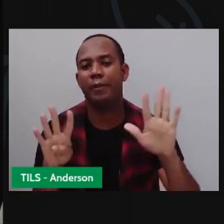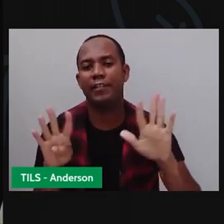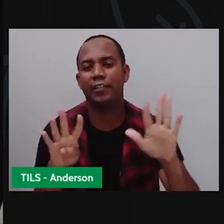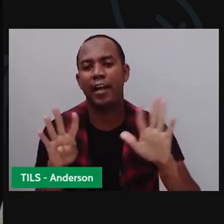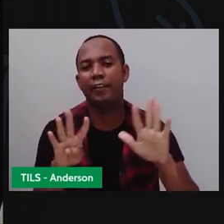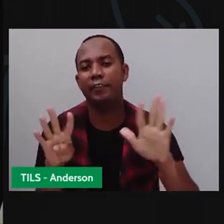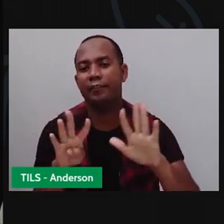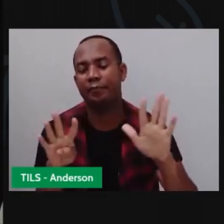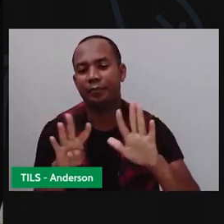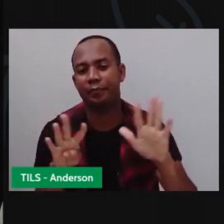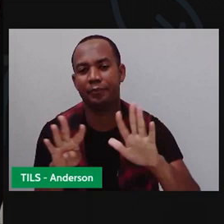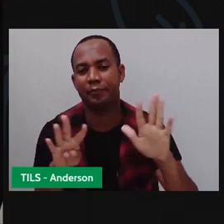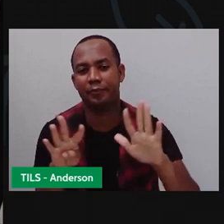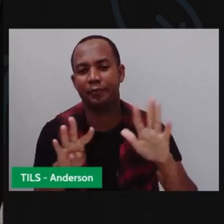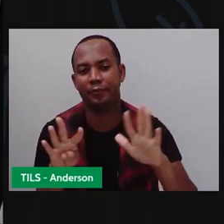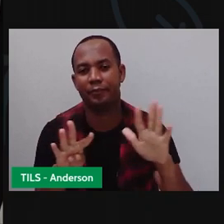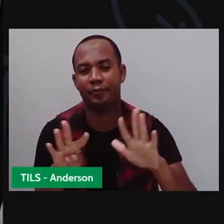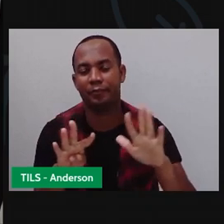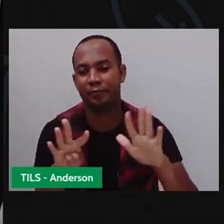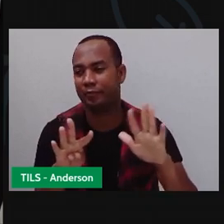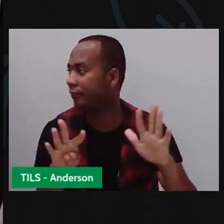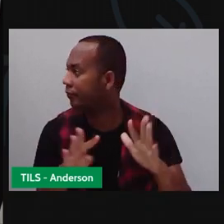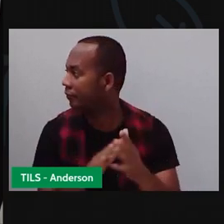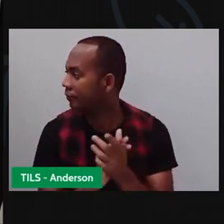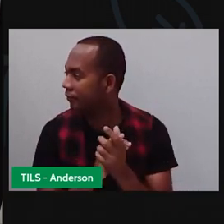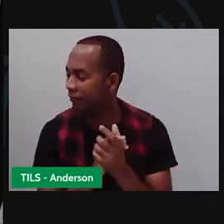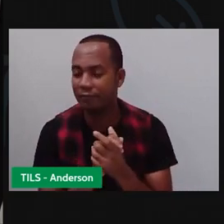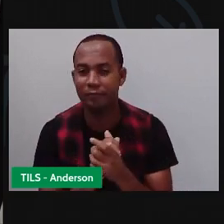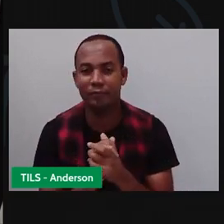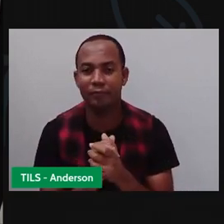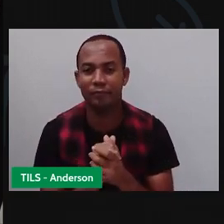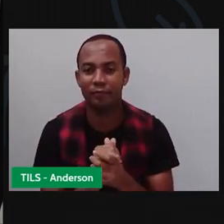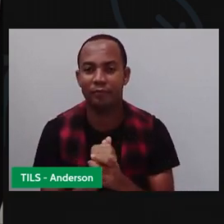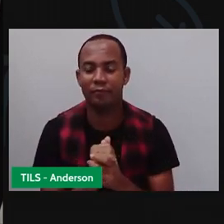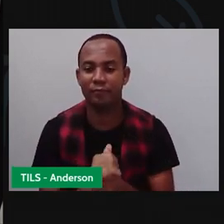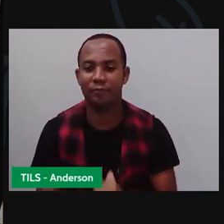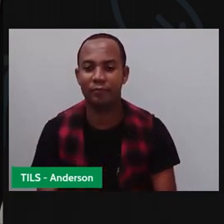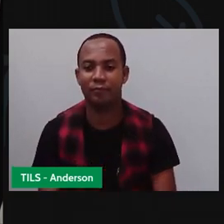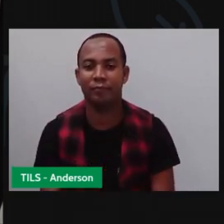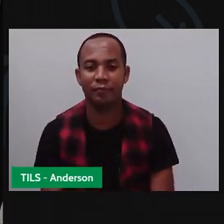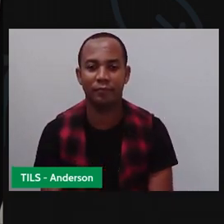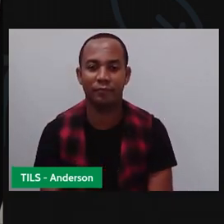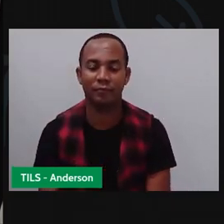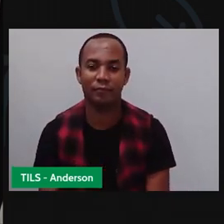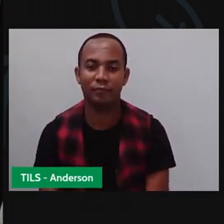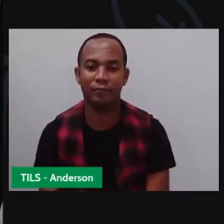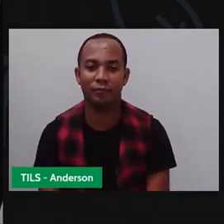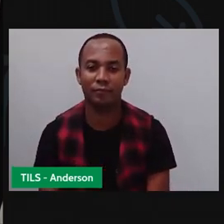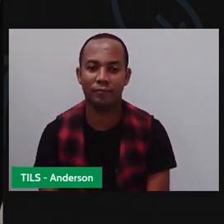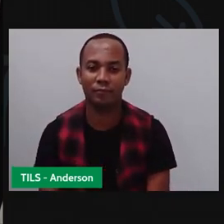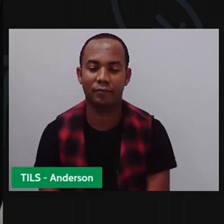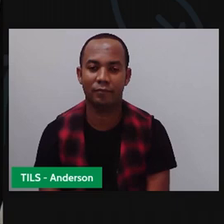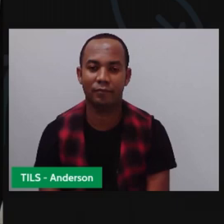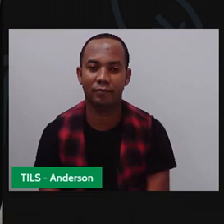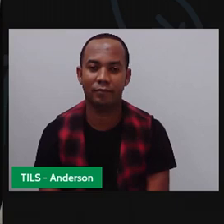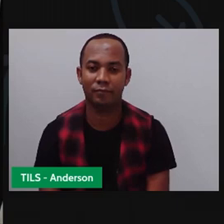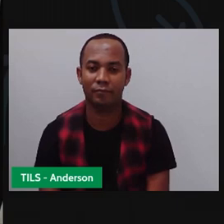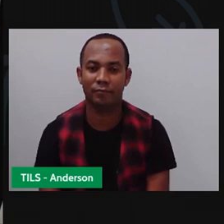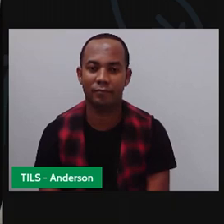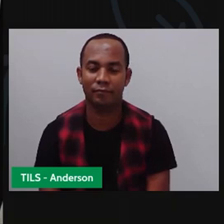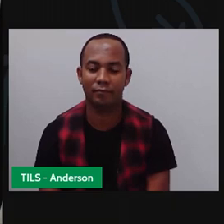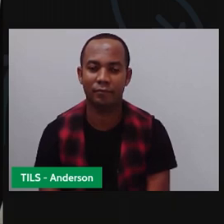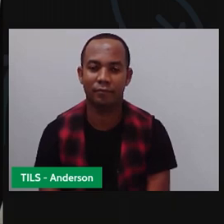quinze, dezesseis. Dezesseis. Onde você tá querendo oferecer os dedinhos dele? Pode, gente? Se não pode, só.